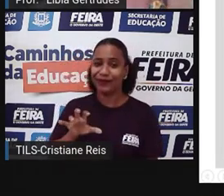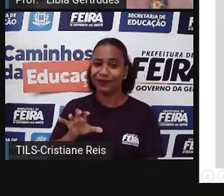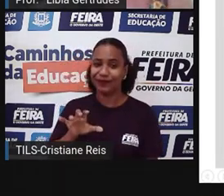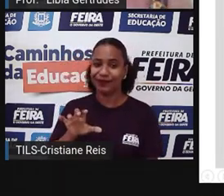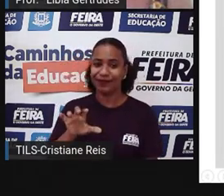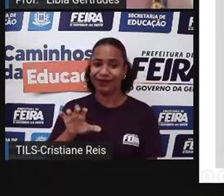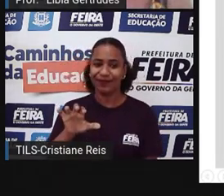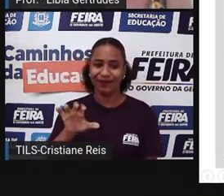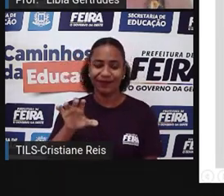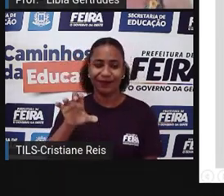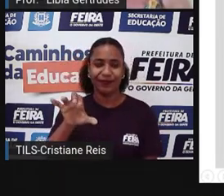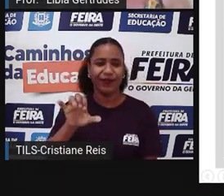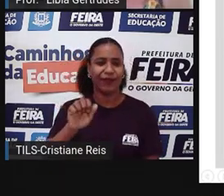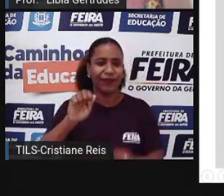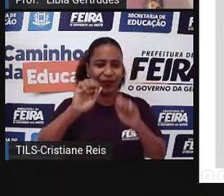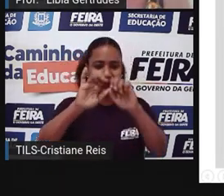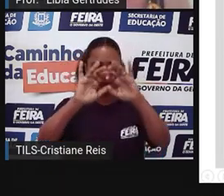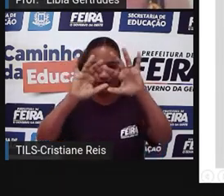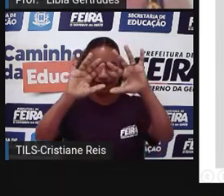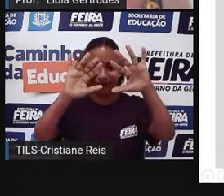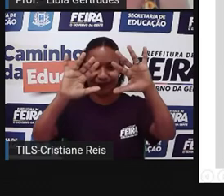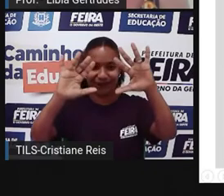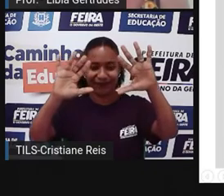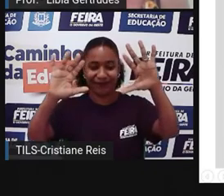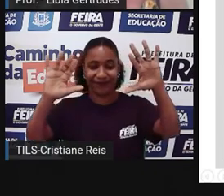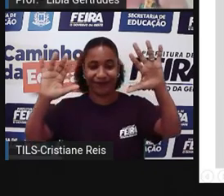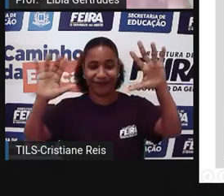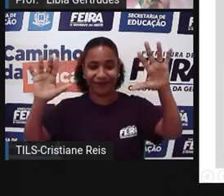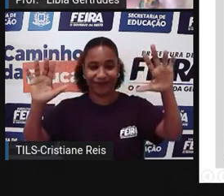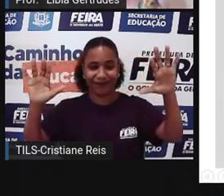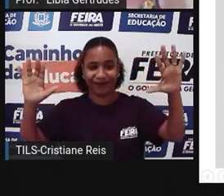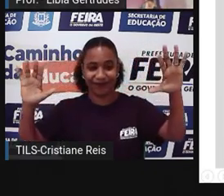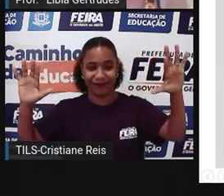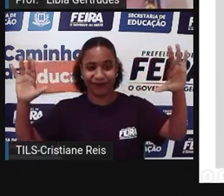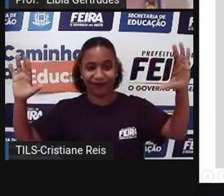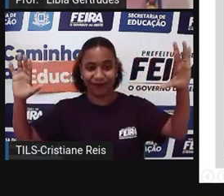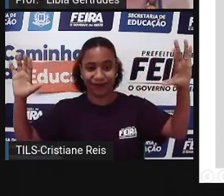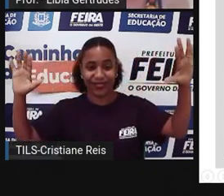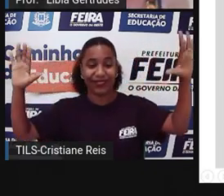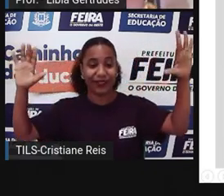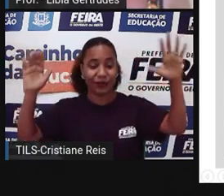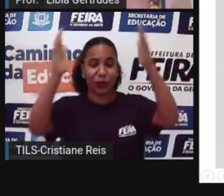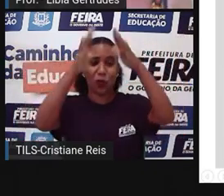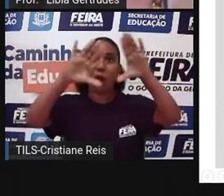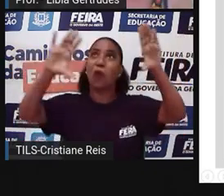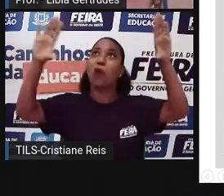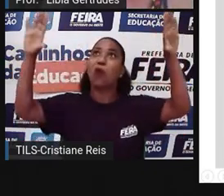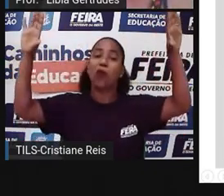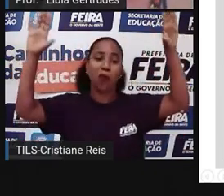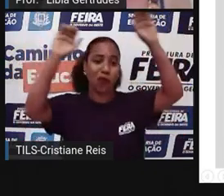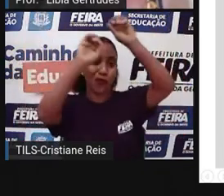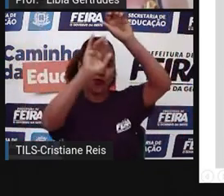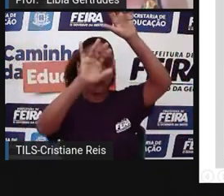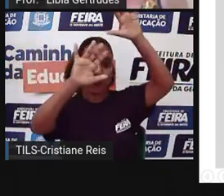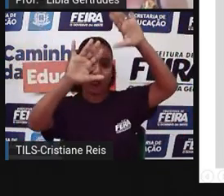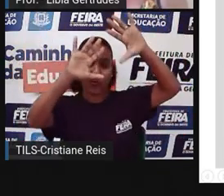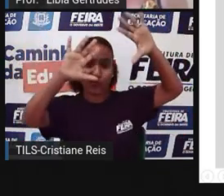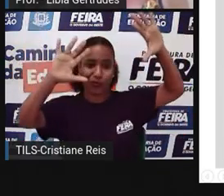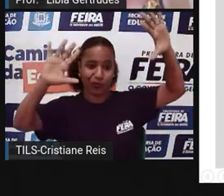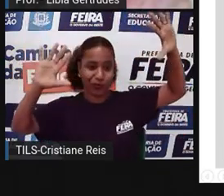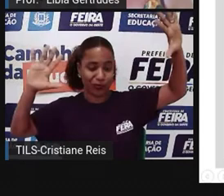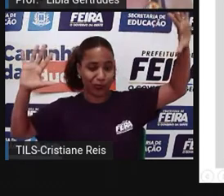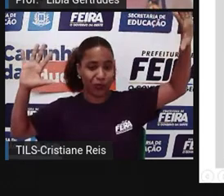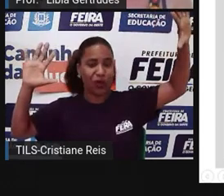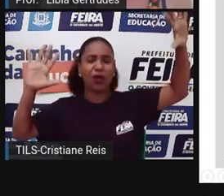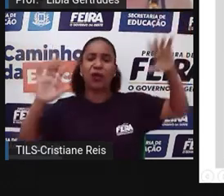bem grande com fio de prata até o céu para resgatar essas histórias. E foi até a Niame, ao Deus do Céu.